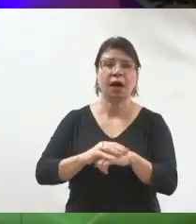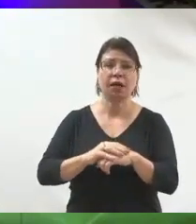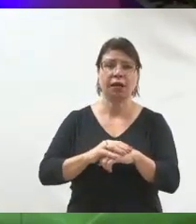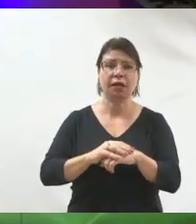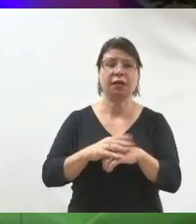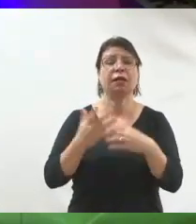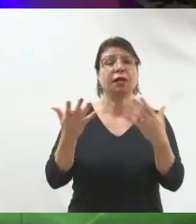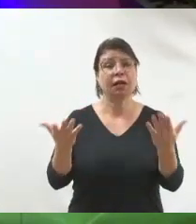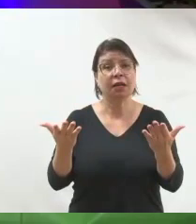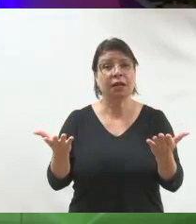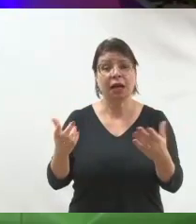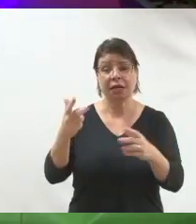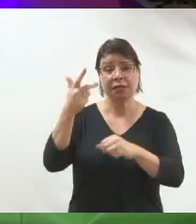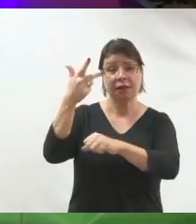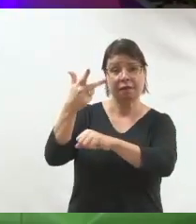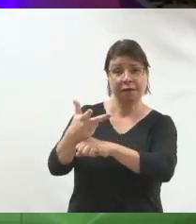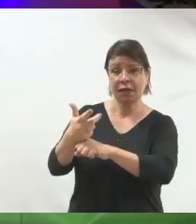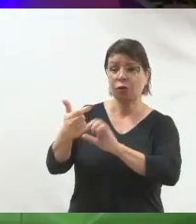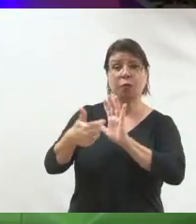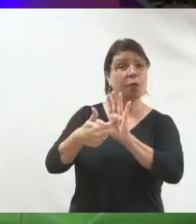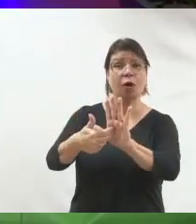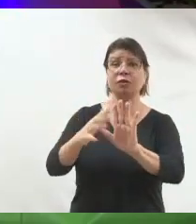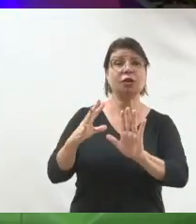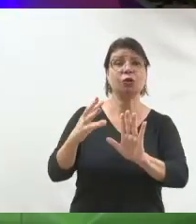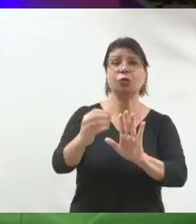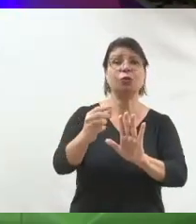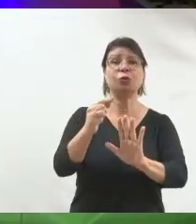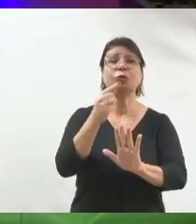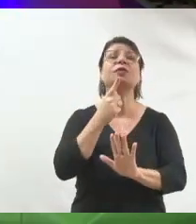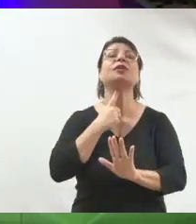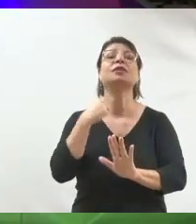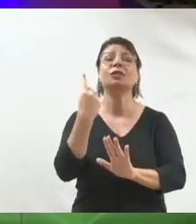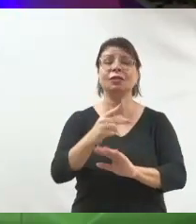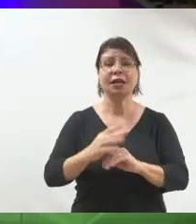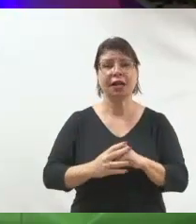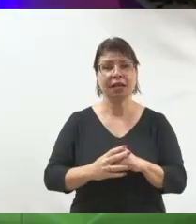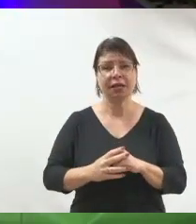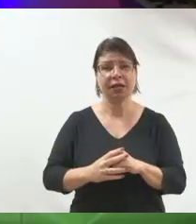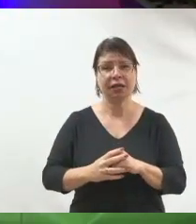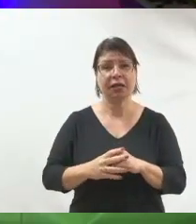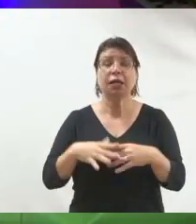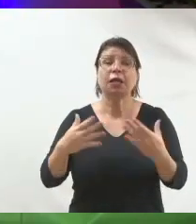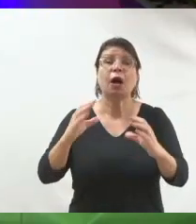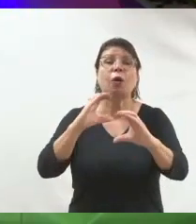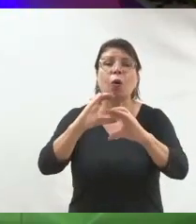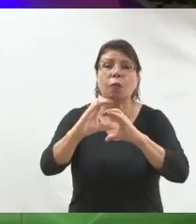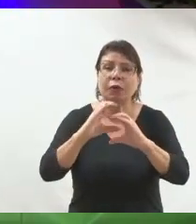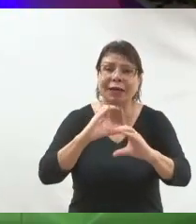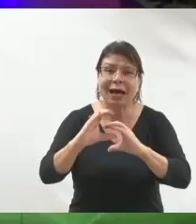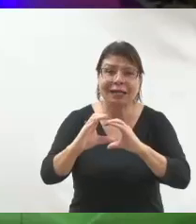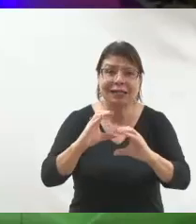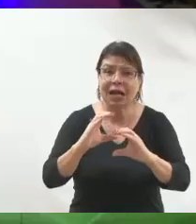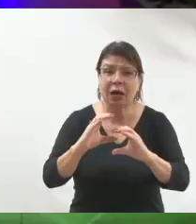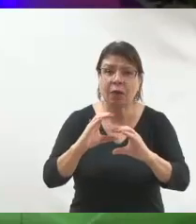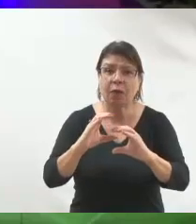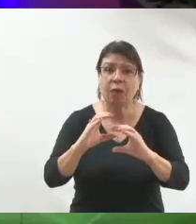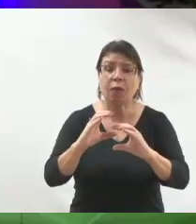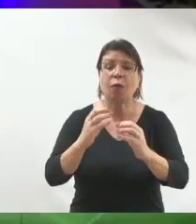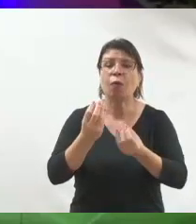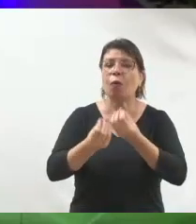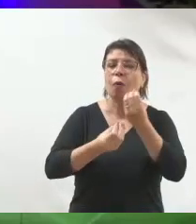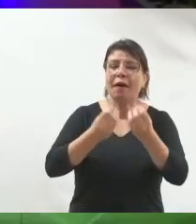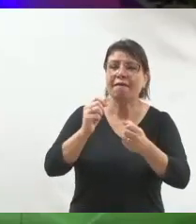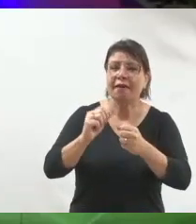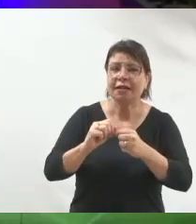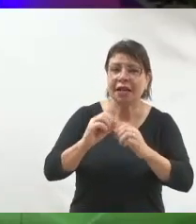cumprindo esse papel. Então, todo o ato de comunicação conta. Isso é muito importante. Quando você opta, por